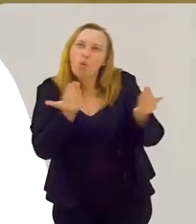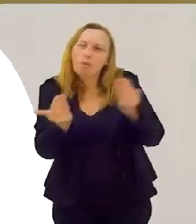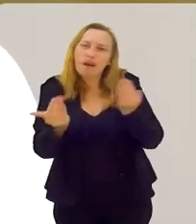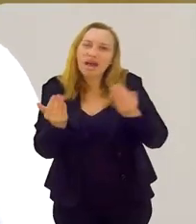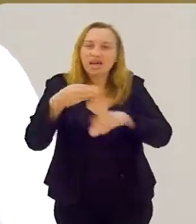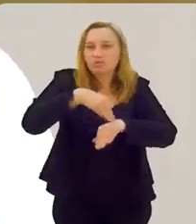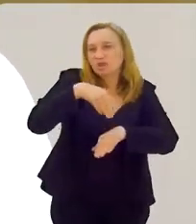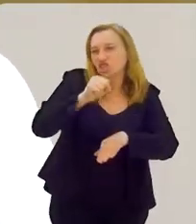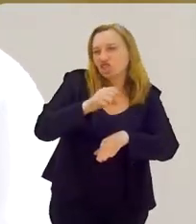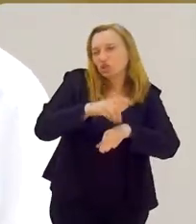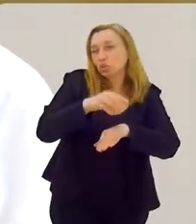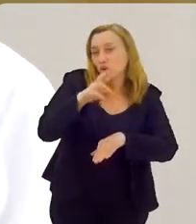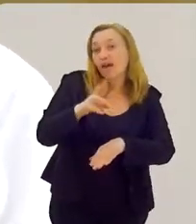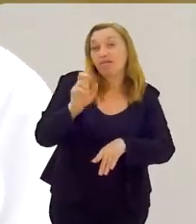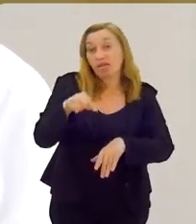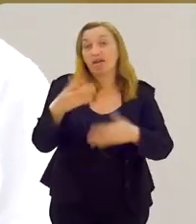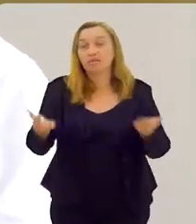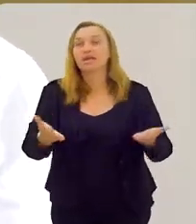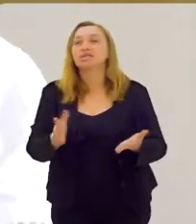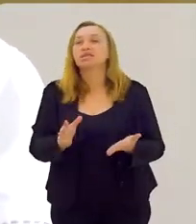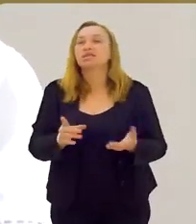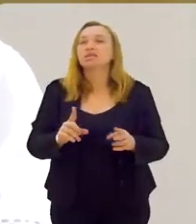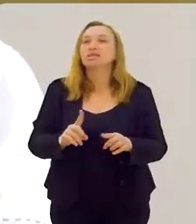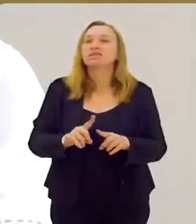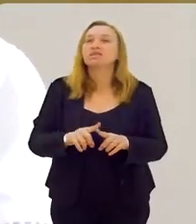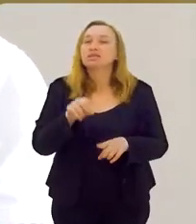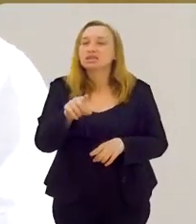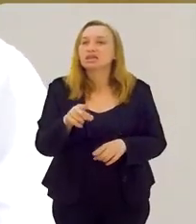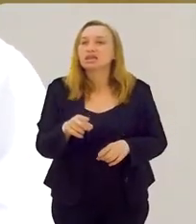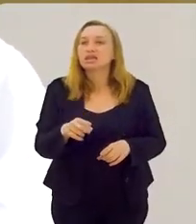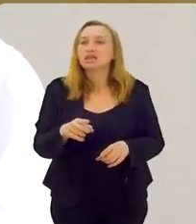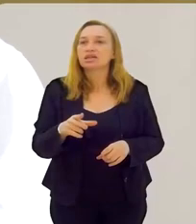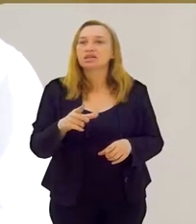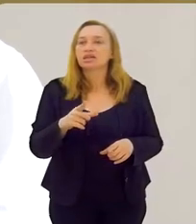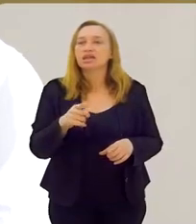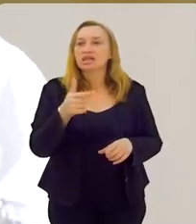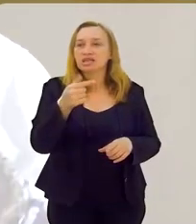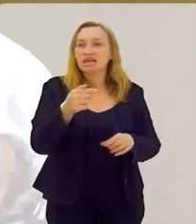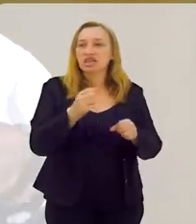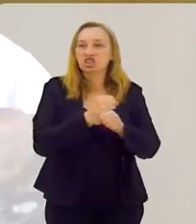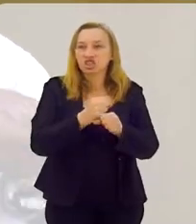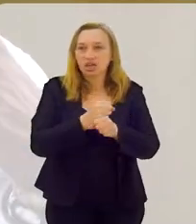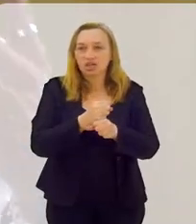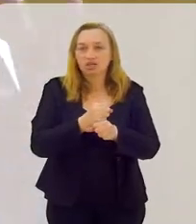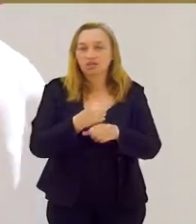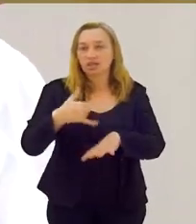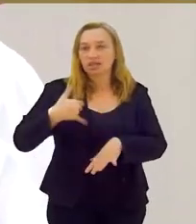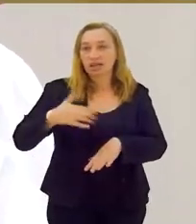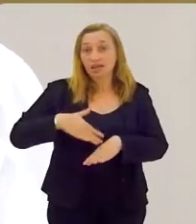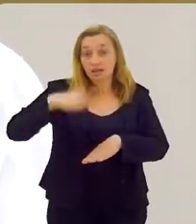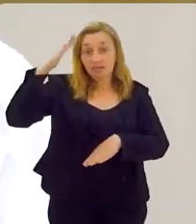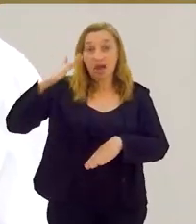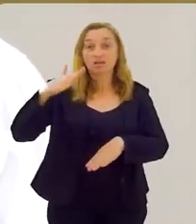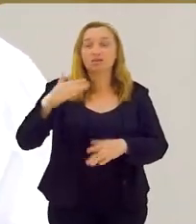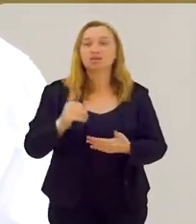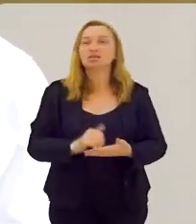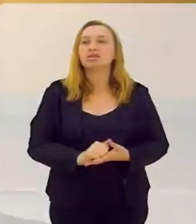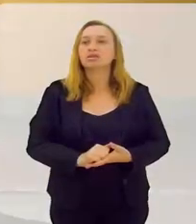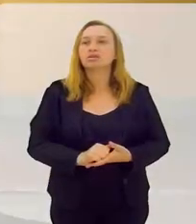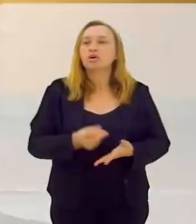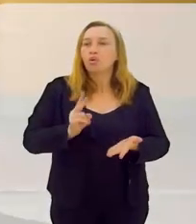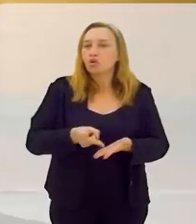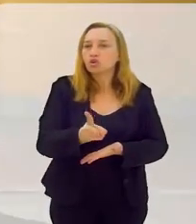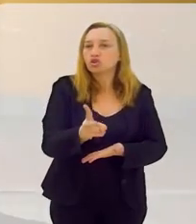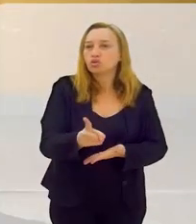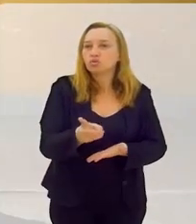doutorado, vamos colocar assim. Mas, a partir do momento que você paga seus sete anos, que você se torna a maior idade, você